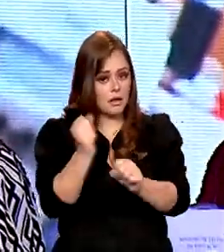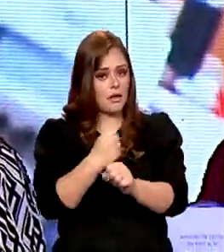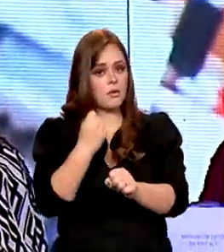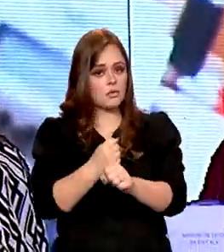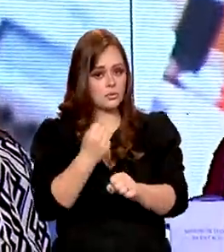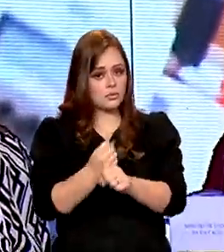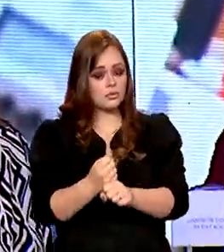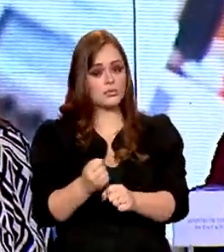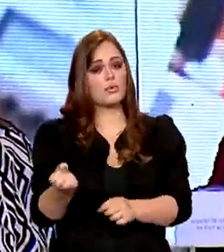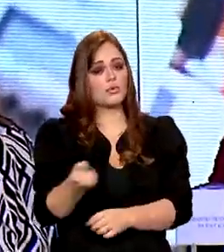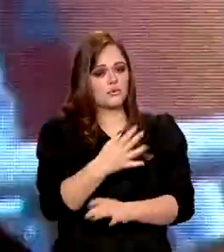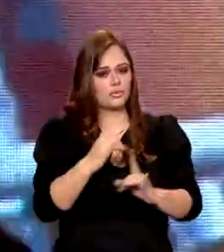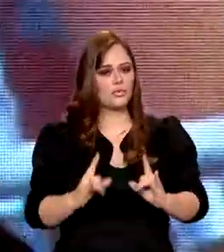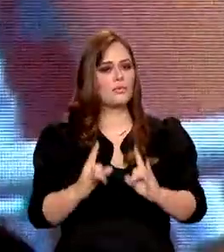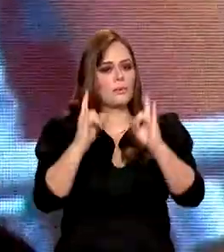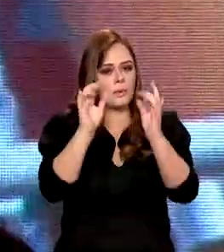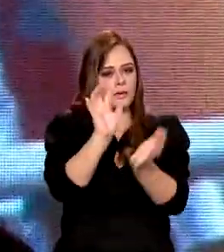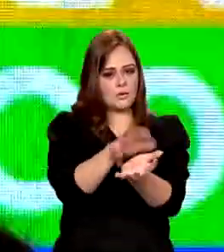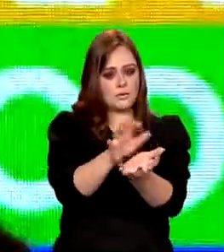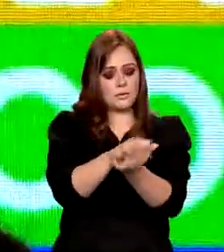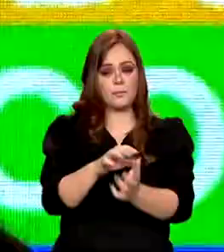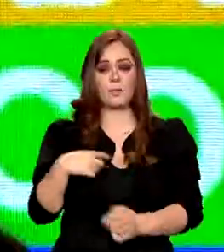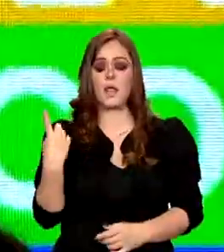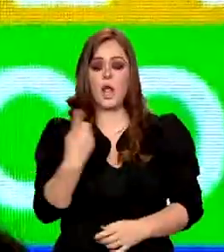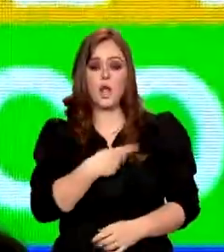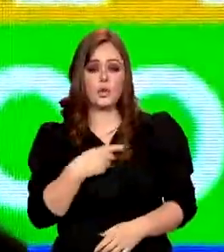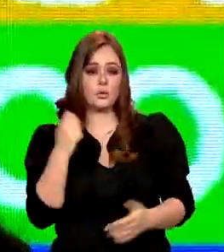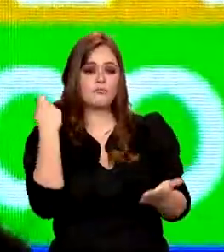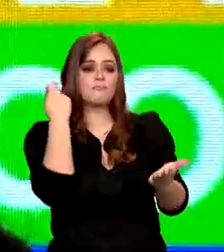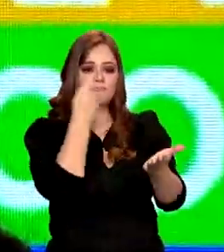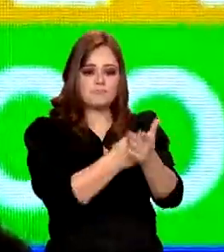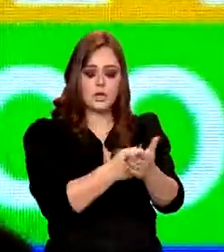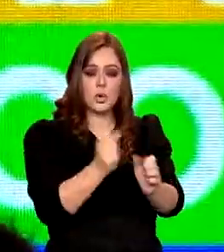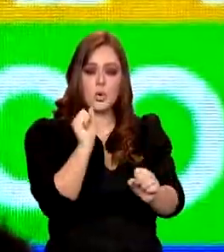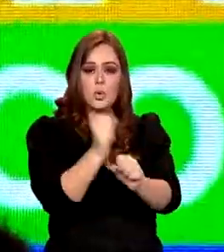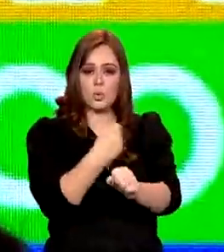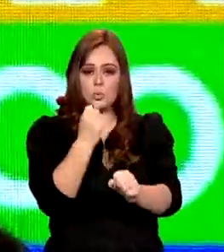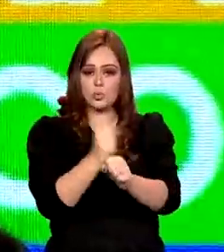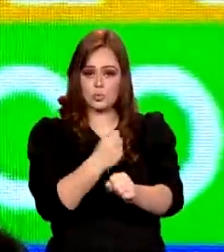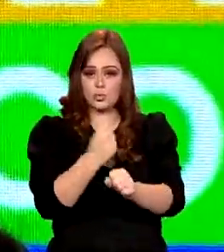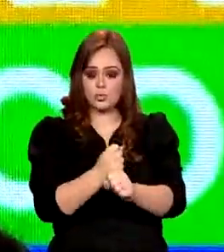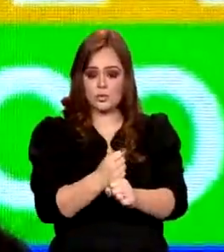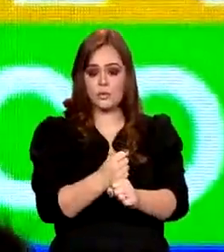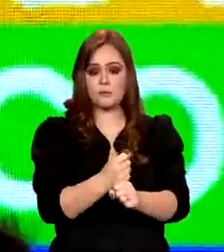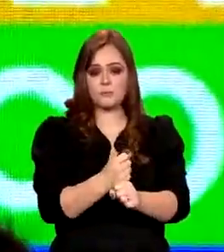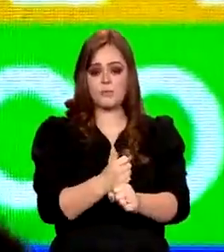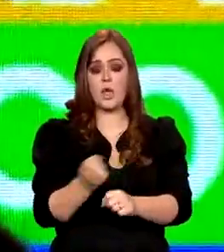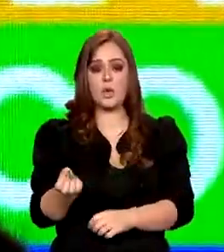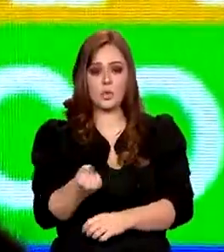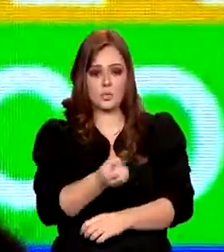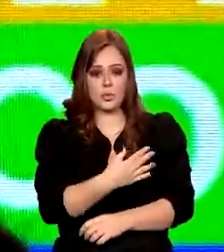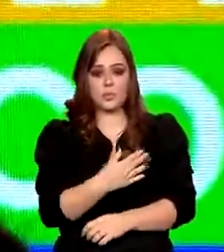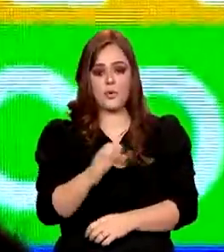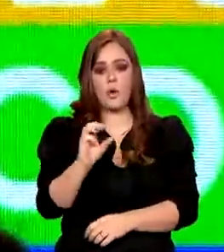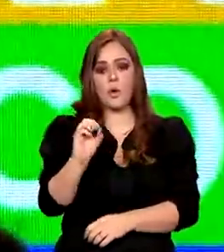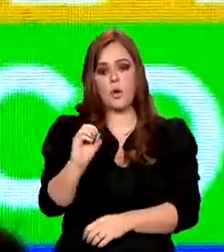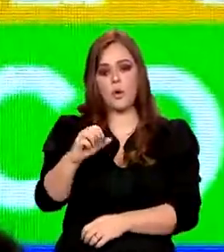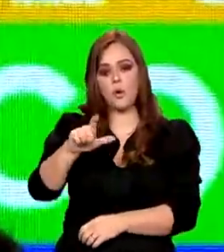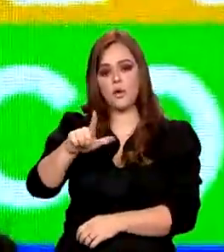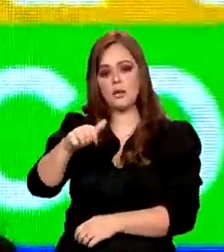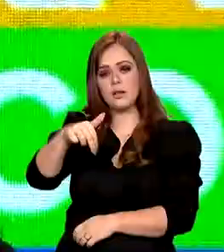unidade em Pernambuco. Nós autorizamos a construção do campus lá de Olinda